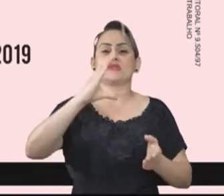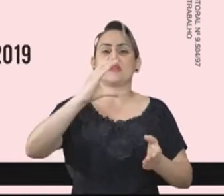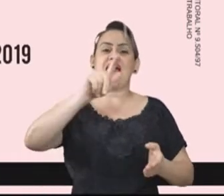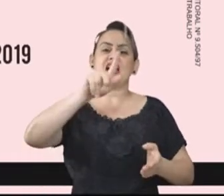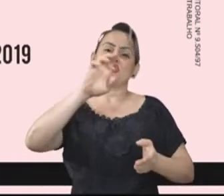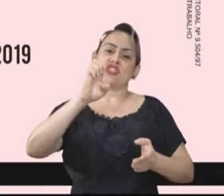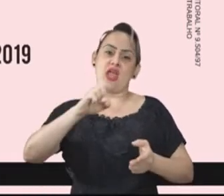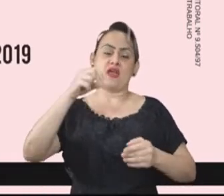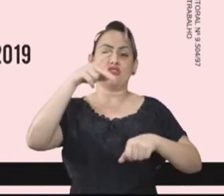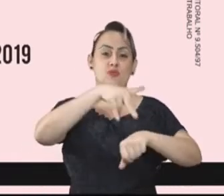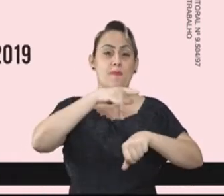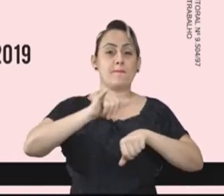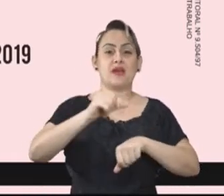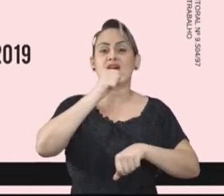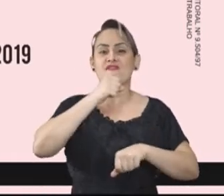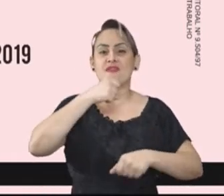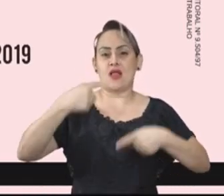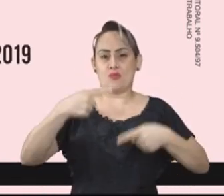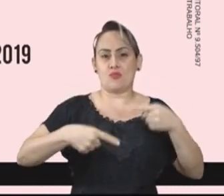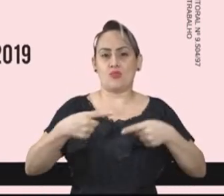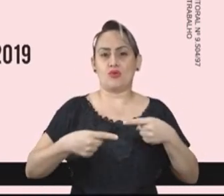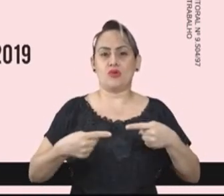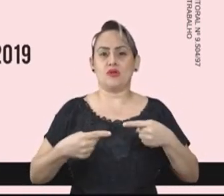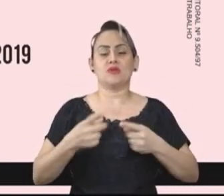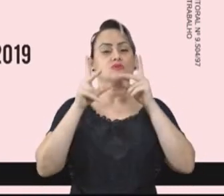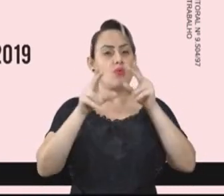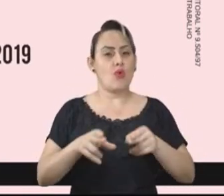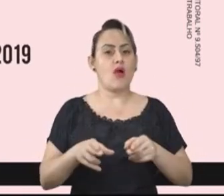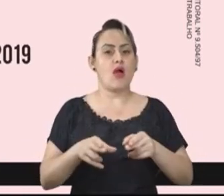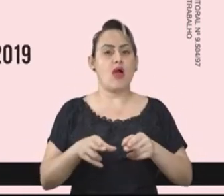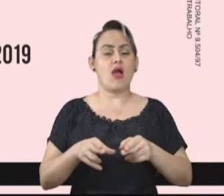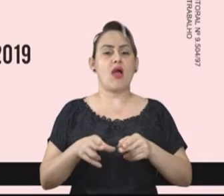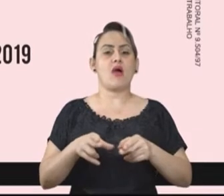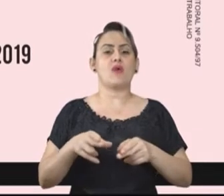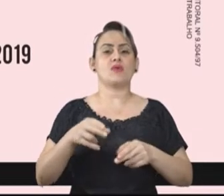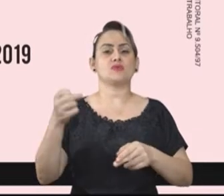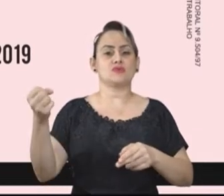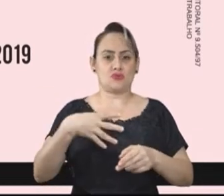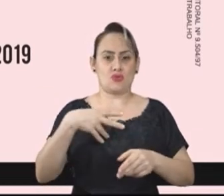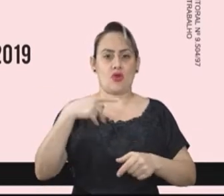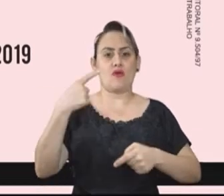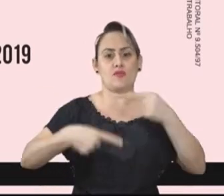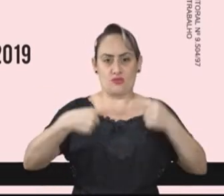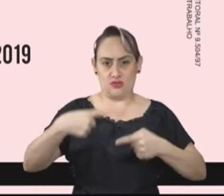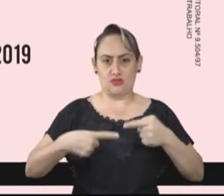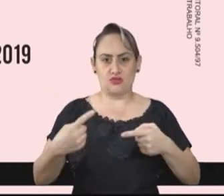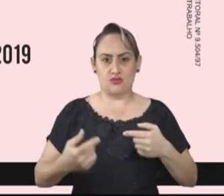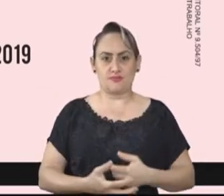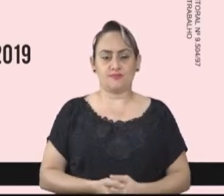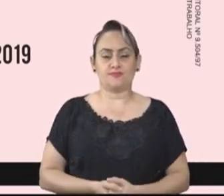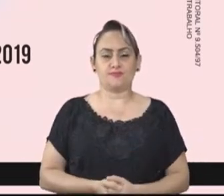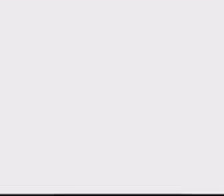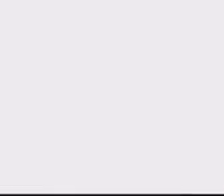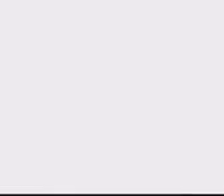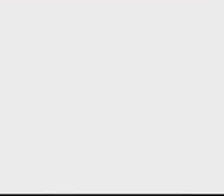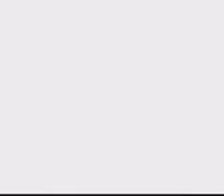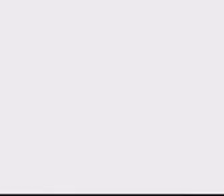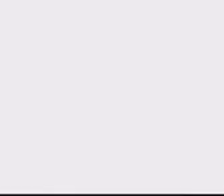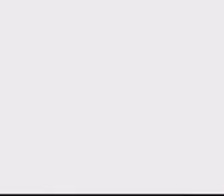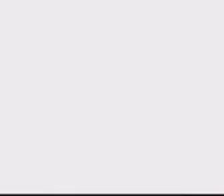utilizar o Caged para comparar a Paranavaí da velha política com a Paranavaí da nova política.